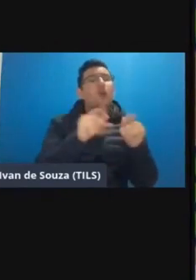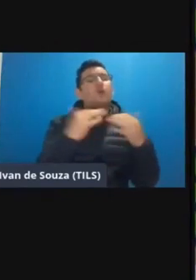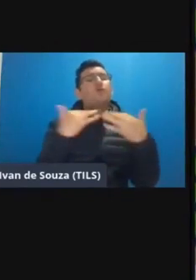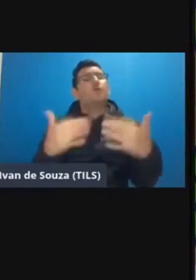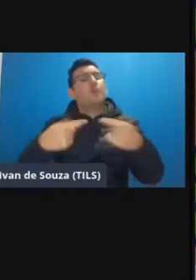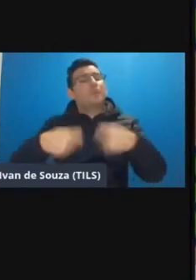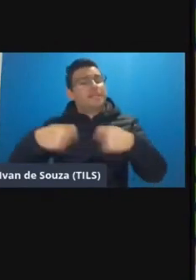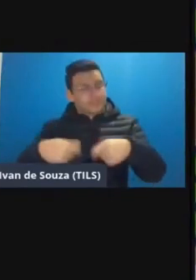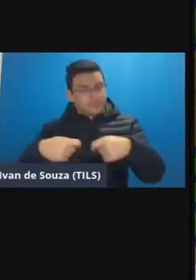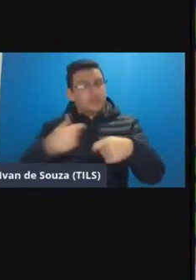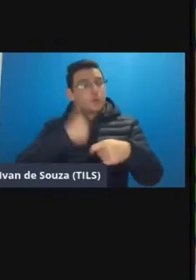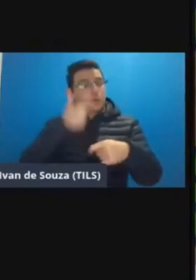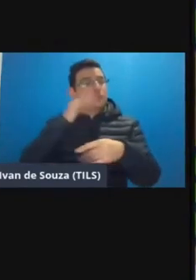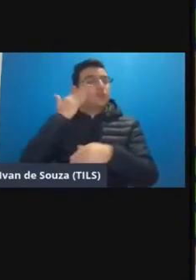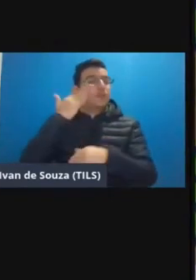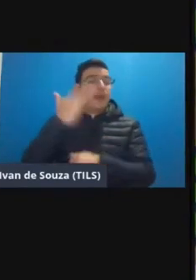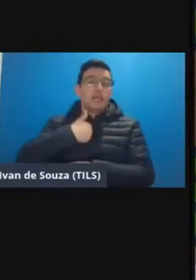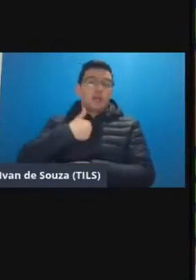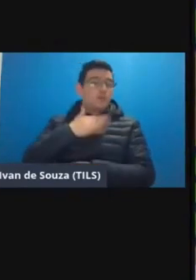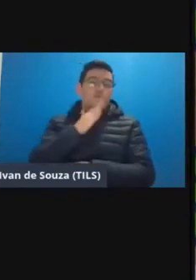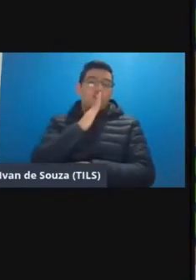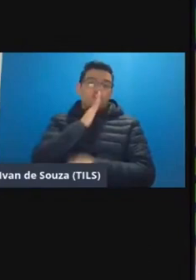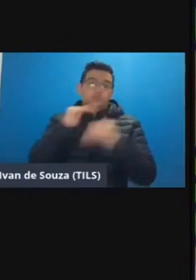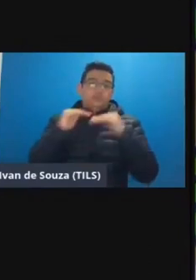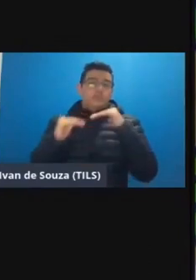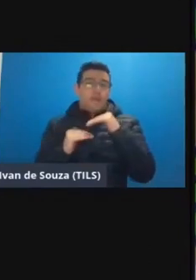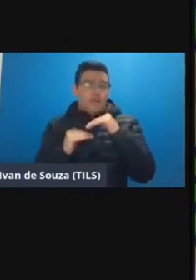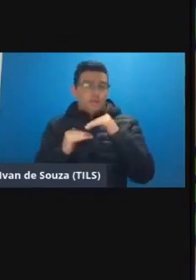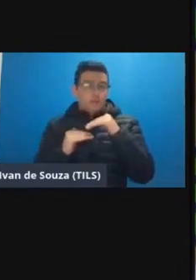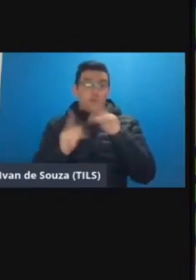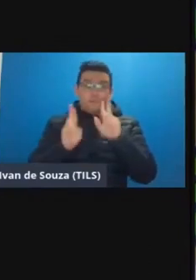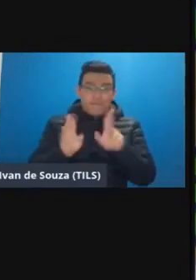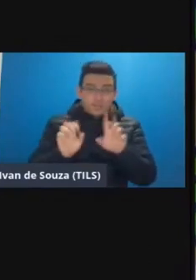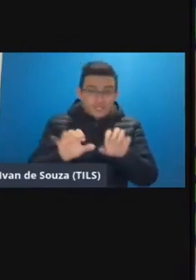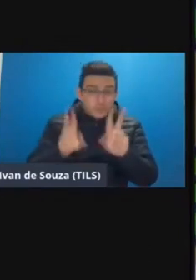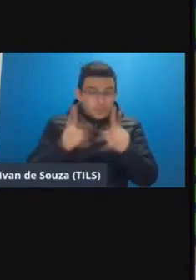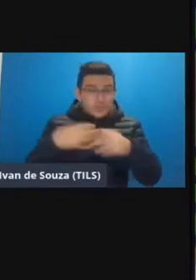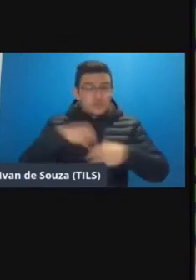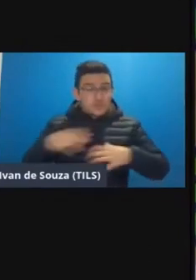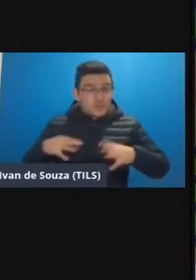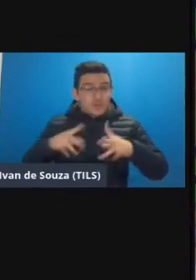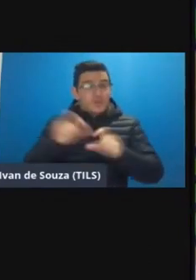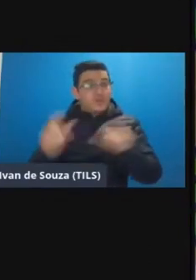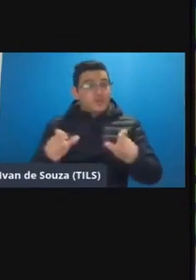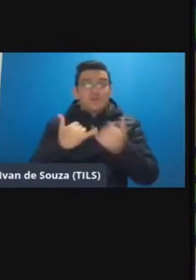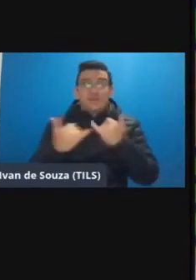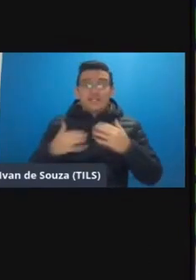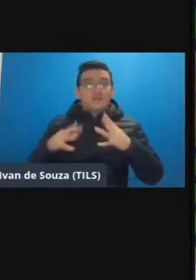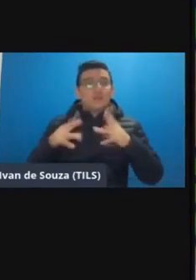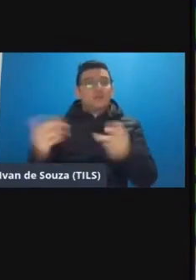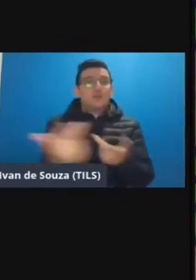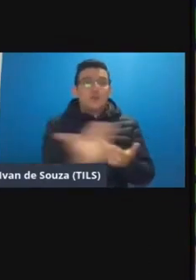precisa né e aí eu não vou mais nivelar por baixo e dar o mesmo ensino do mesmo jeito para todo mundo como se todo mundo fosse é